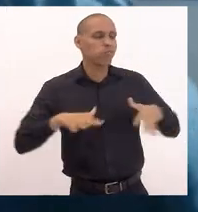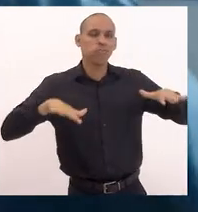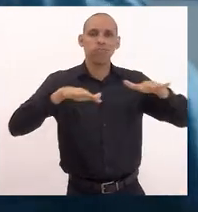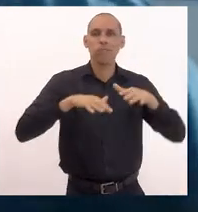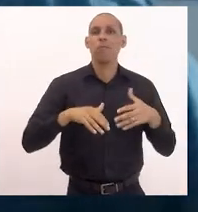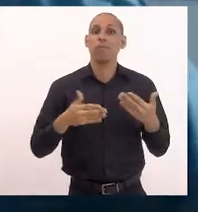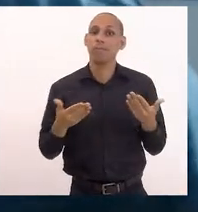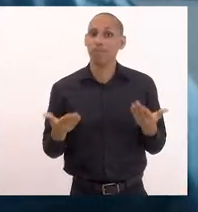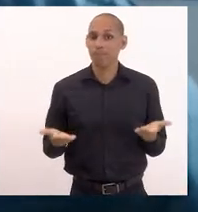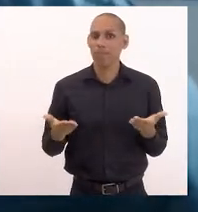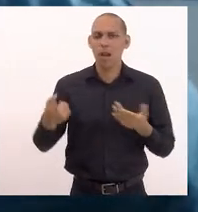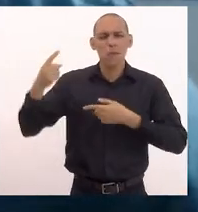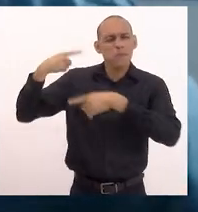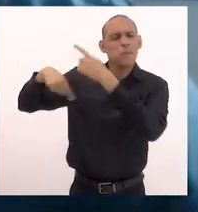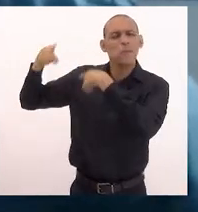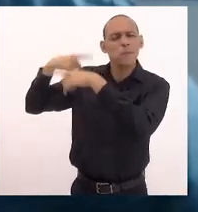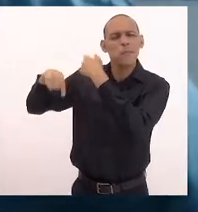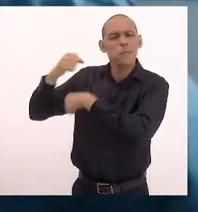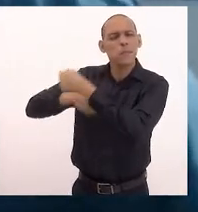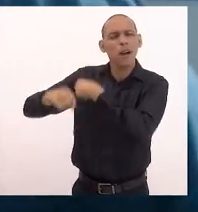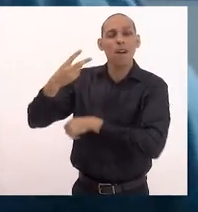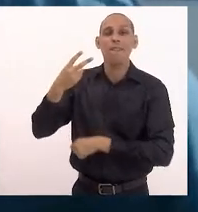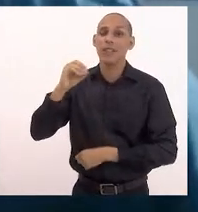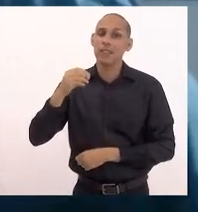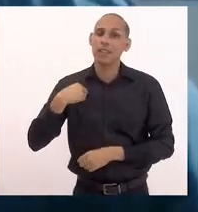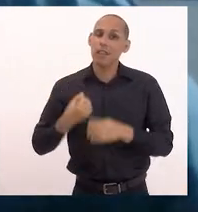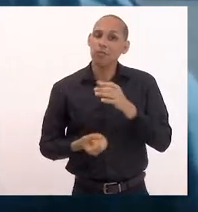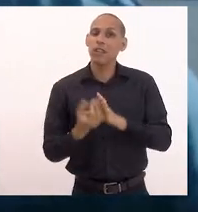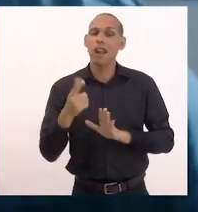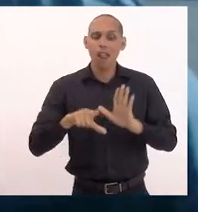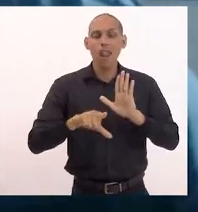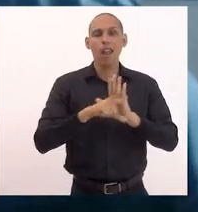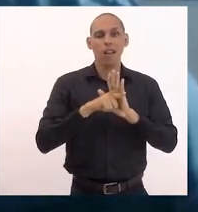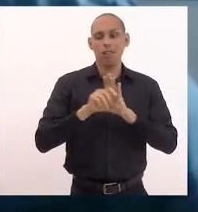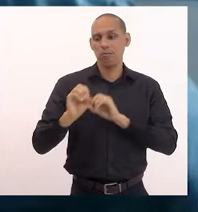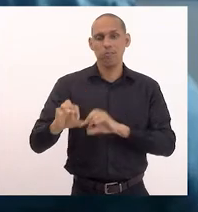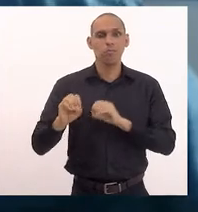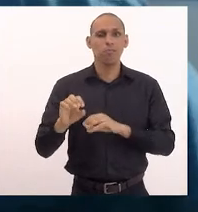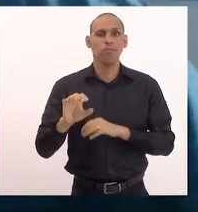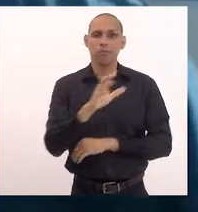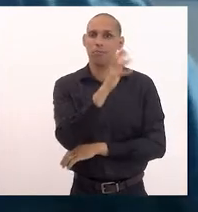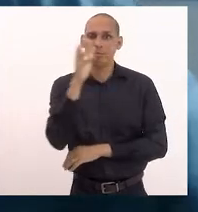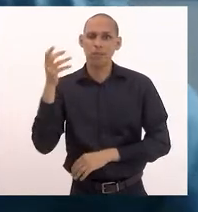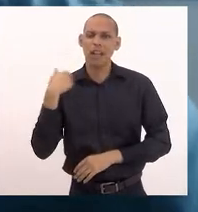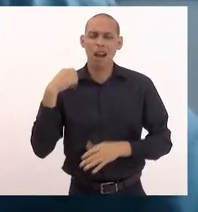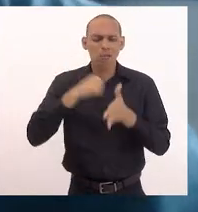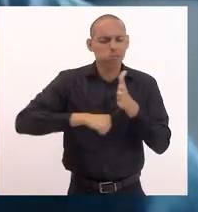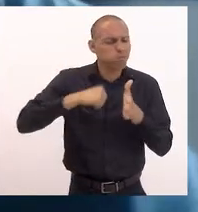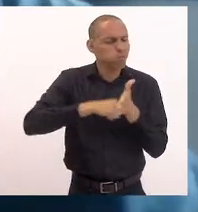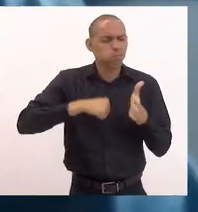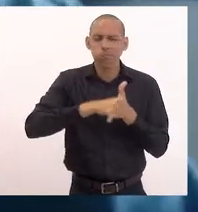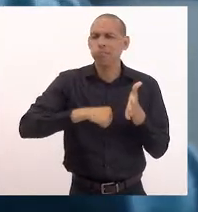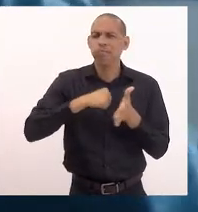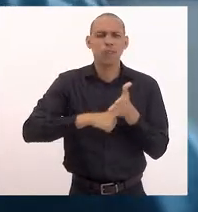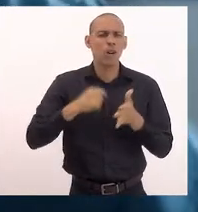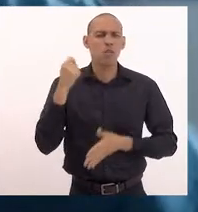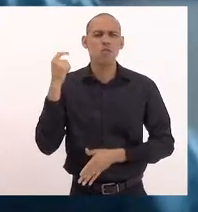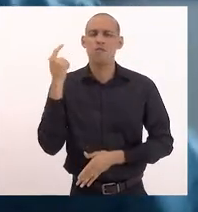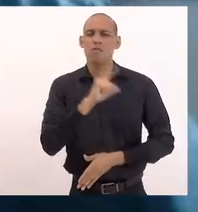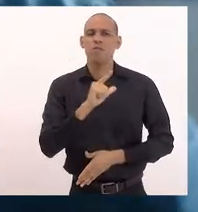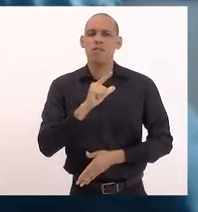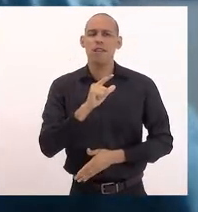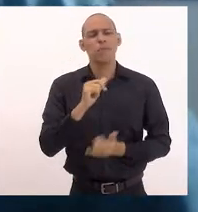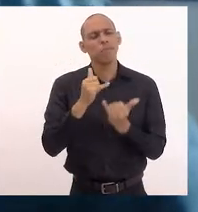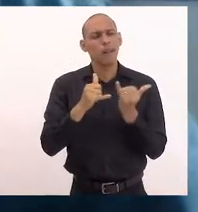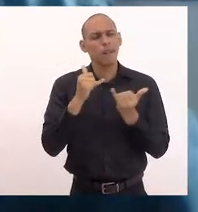Então, lá atrás, há 20 anos, eu fiz a lei da educação ambiental. Briguei muito para ela ser cumprida, foi parcialmente